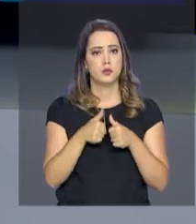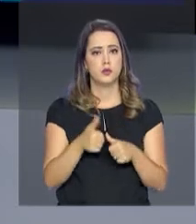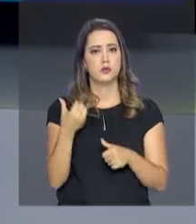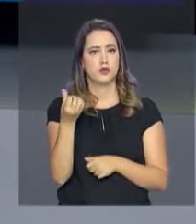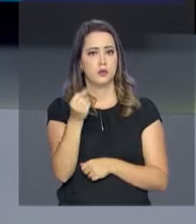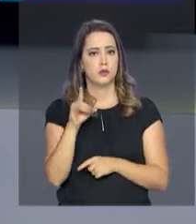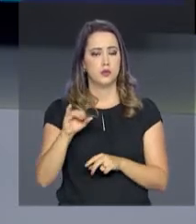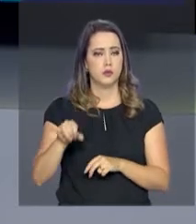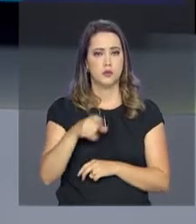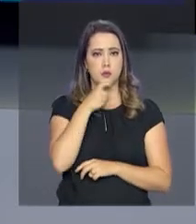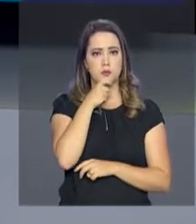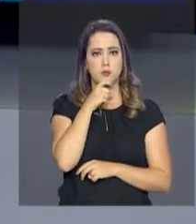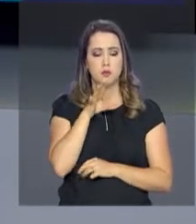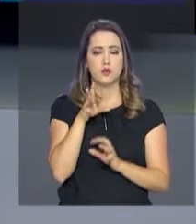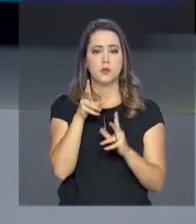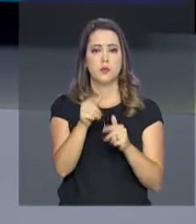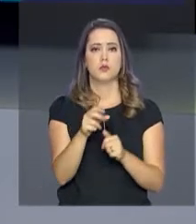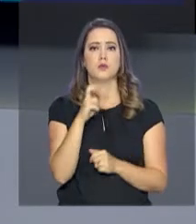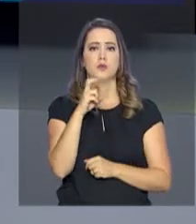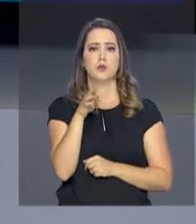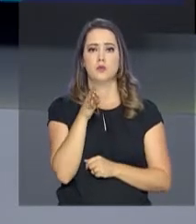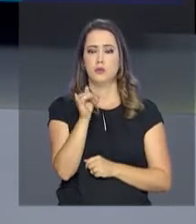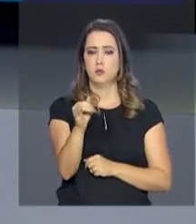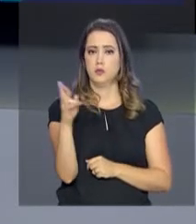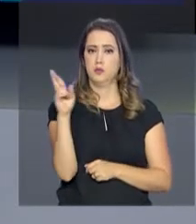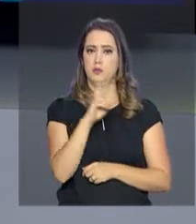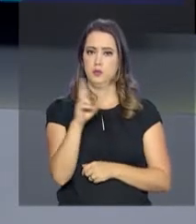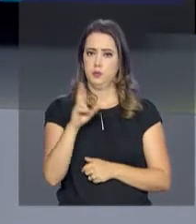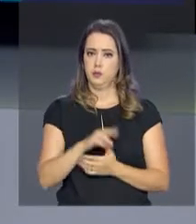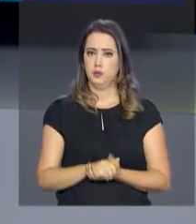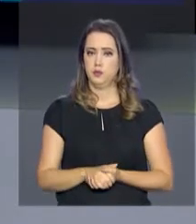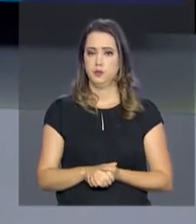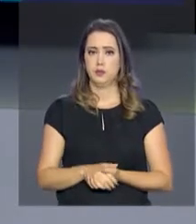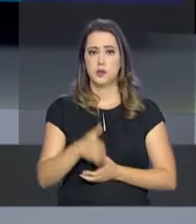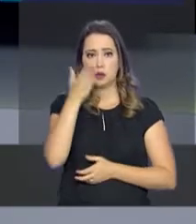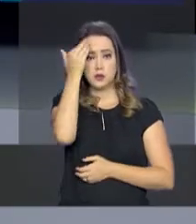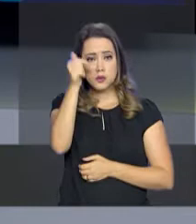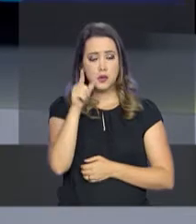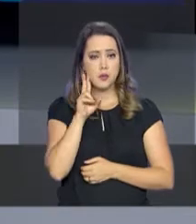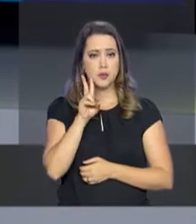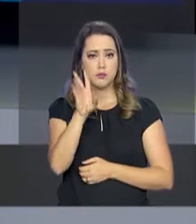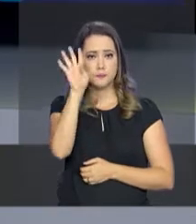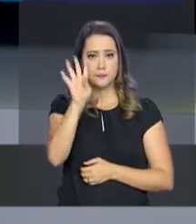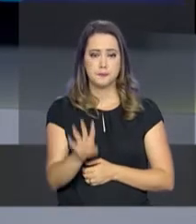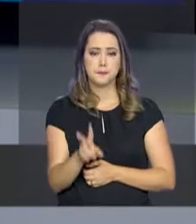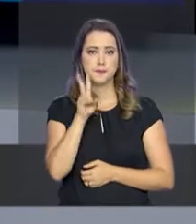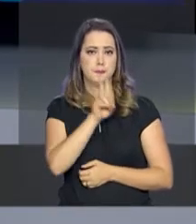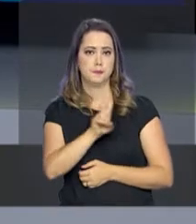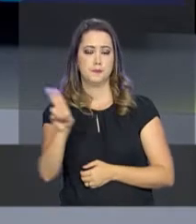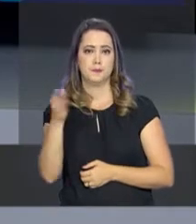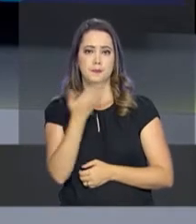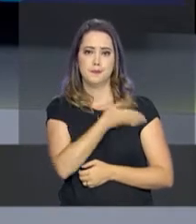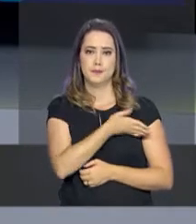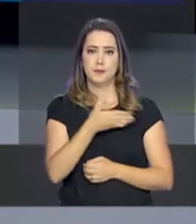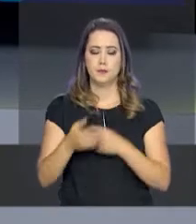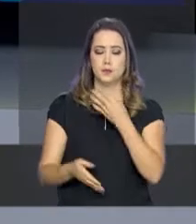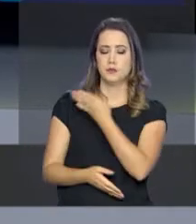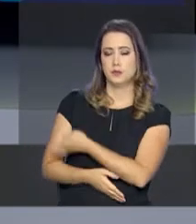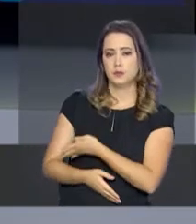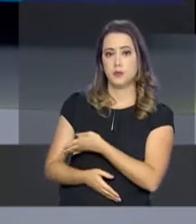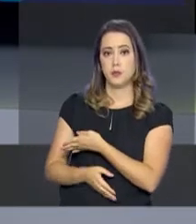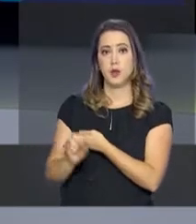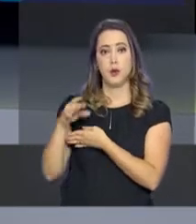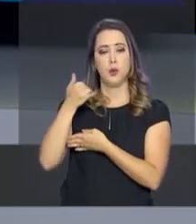será no dia 16 de julho, totalizando 5 bilhões de reais. Para consultar a lista, basta acessar o site da Receita